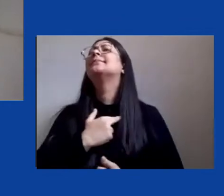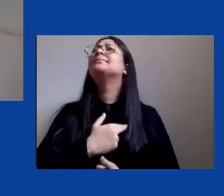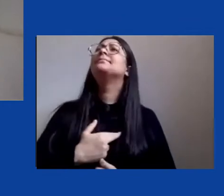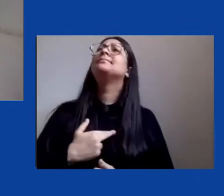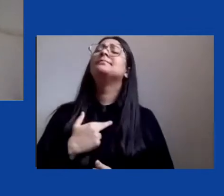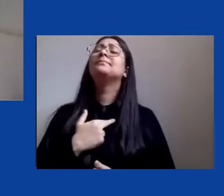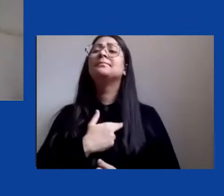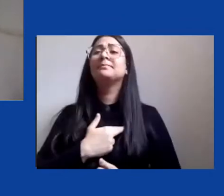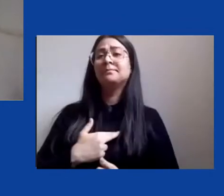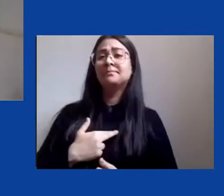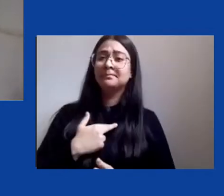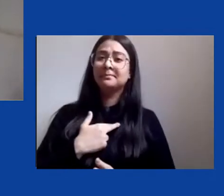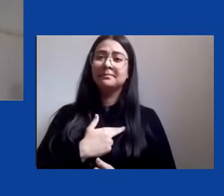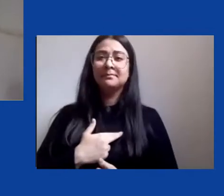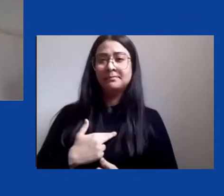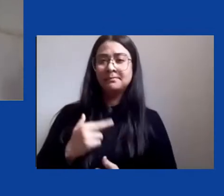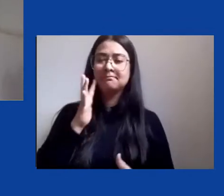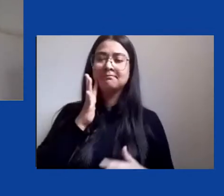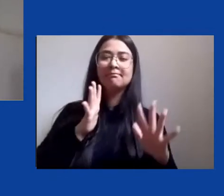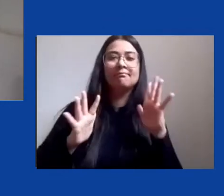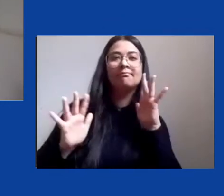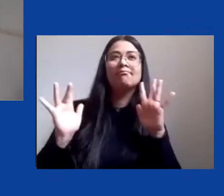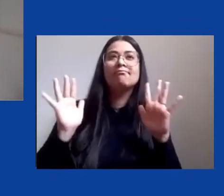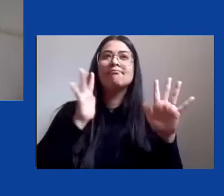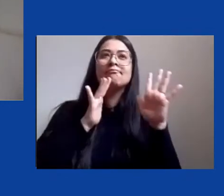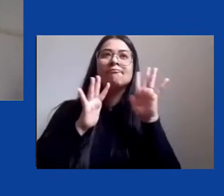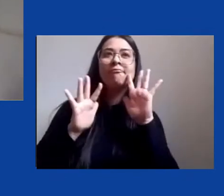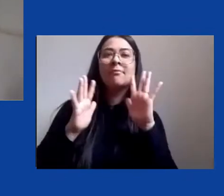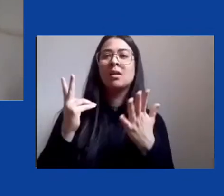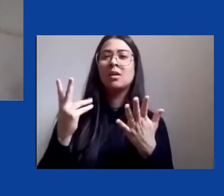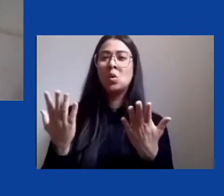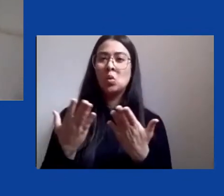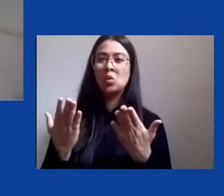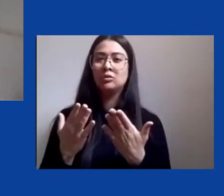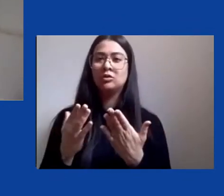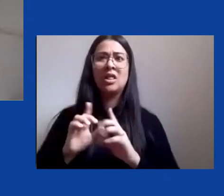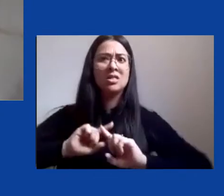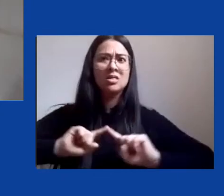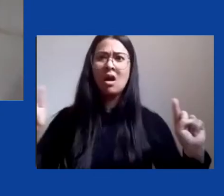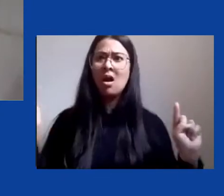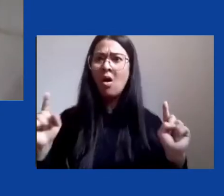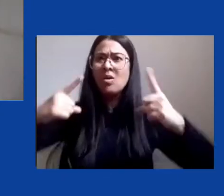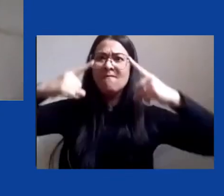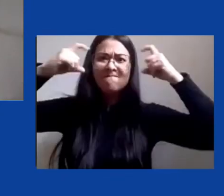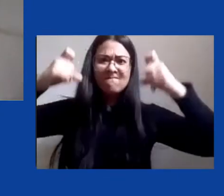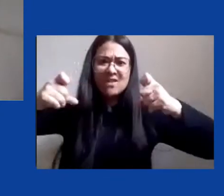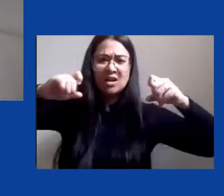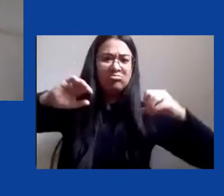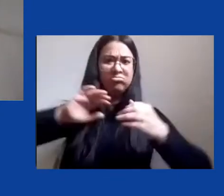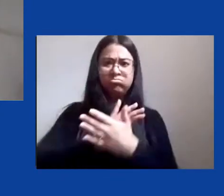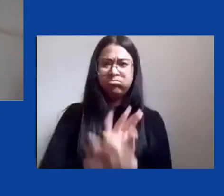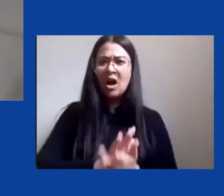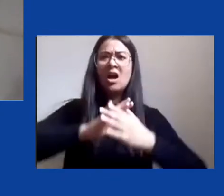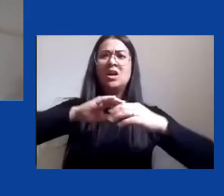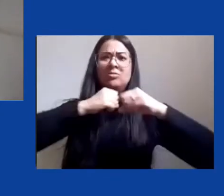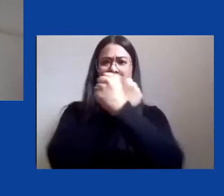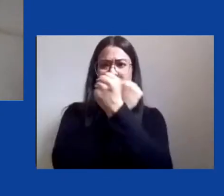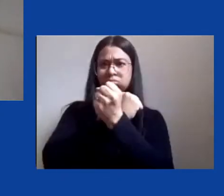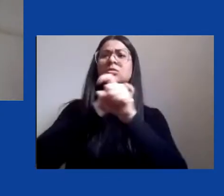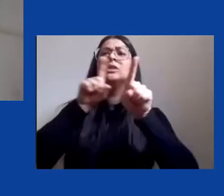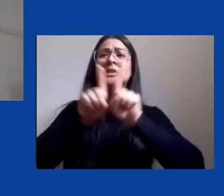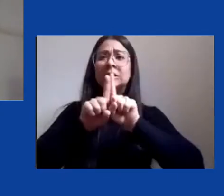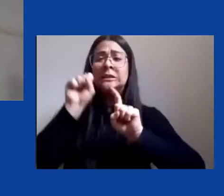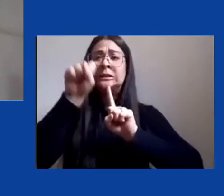hoje essa aproximação ela foi violenta de escravização de assimilação do processo de